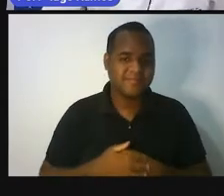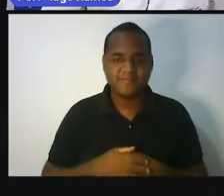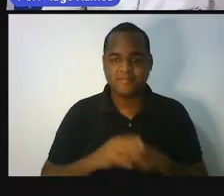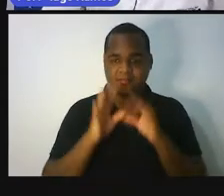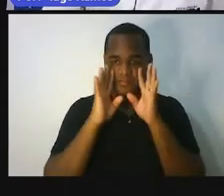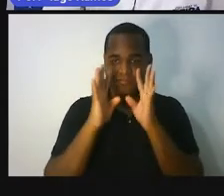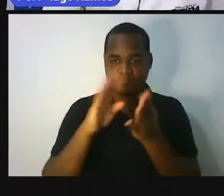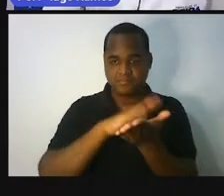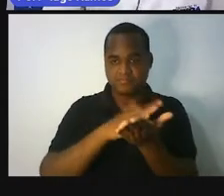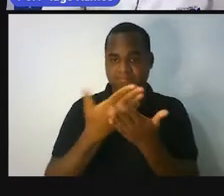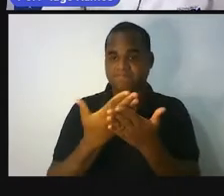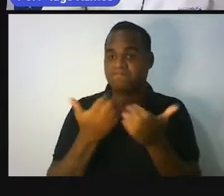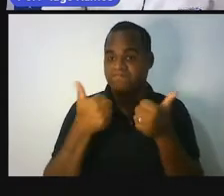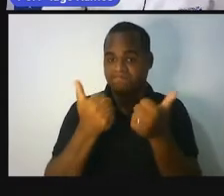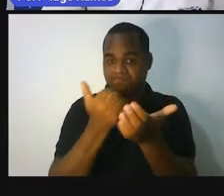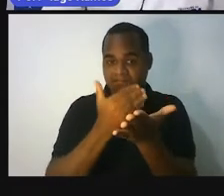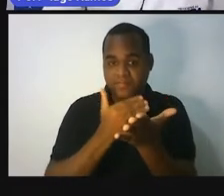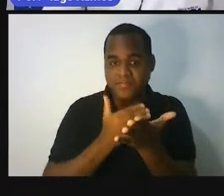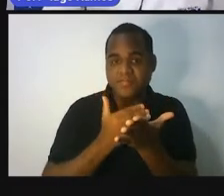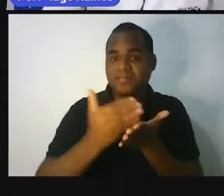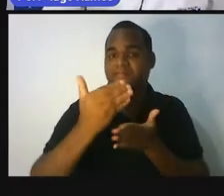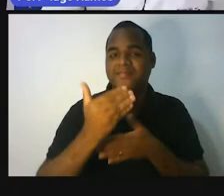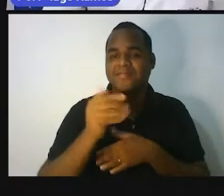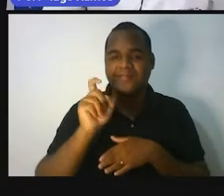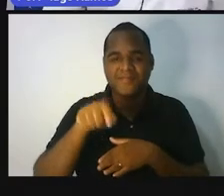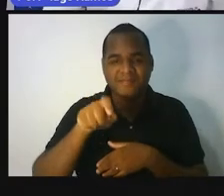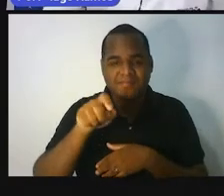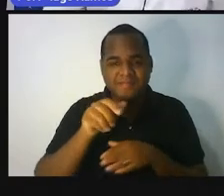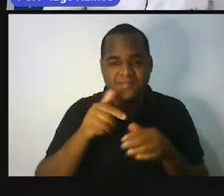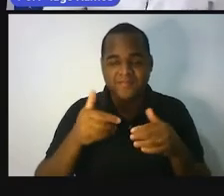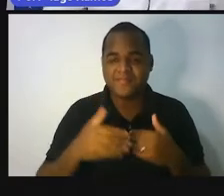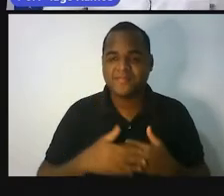É um, dois, é três? Aperta o play, professor!